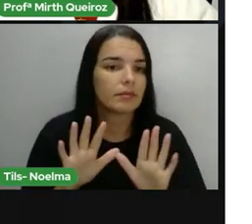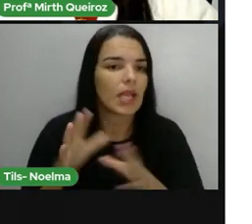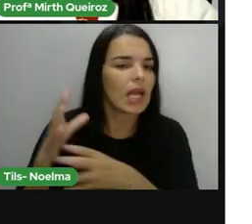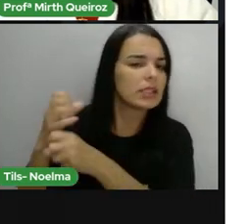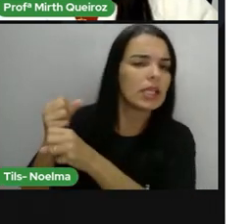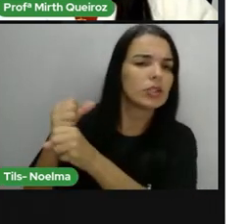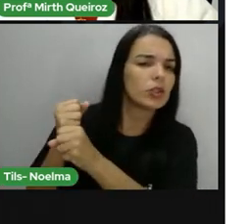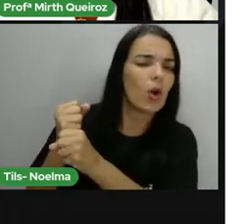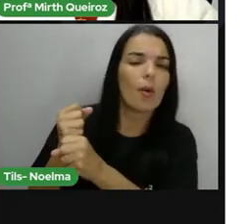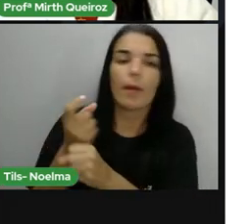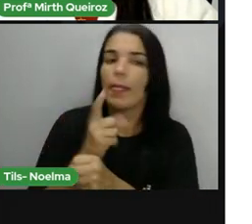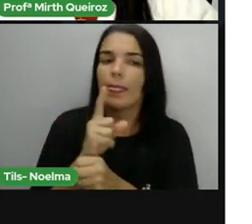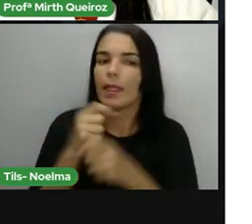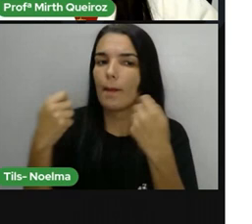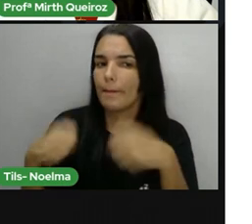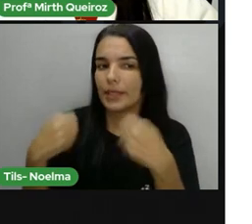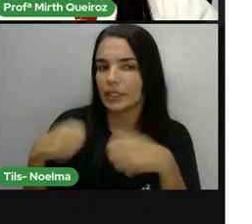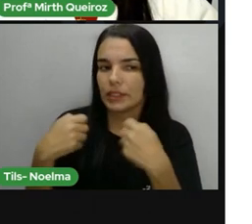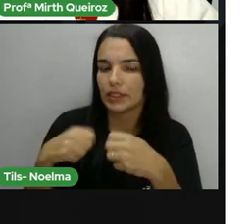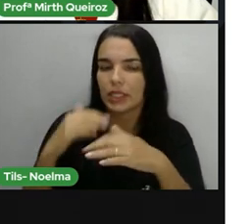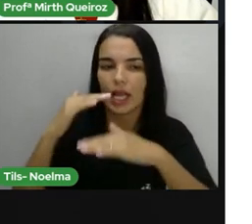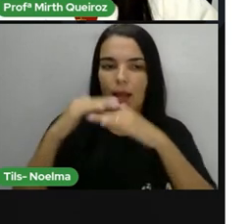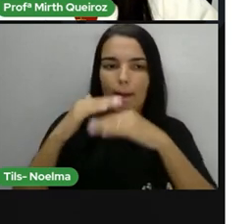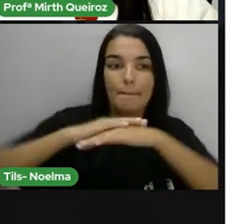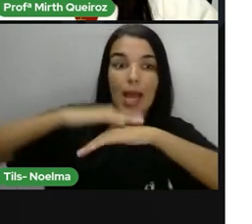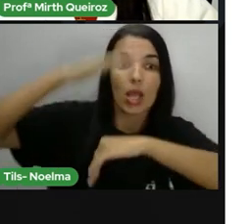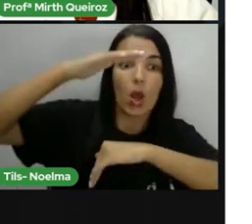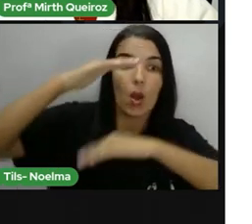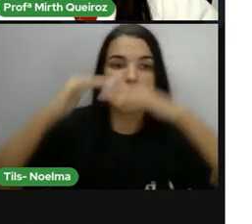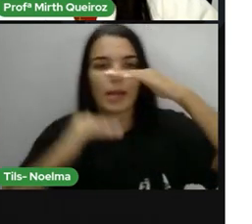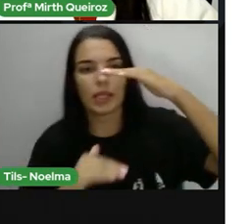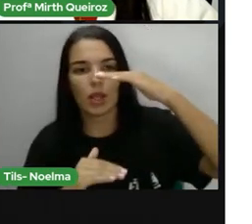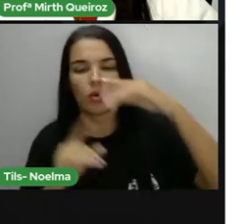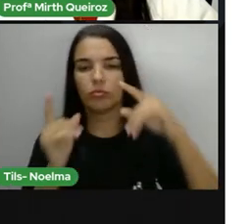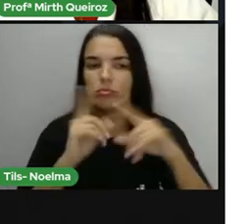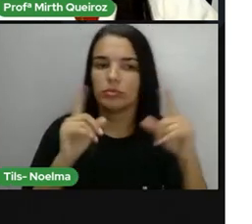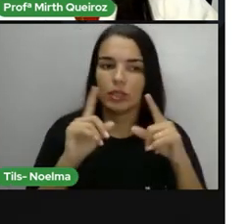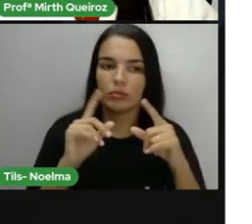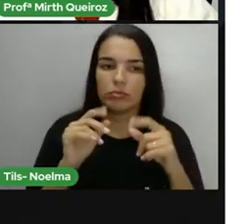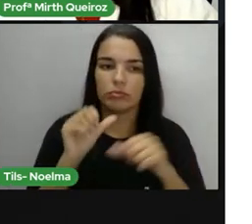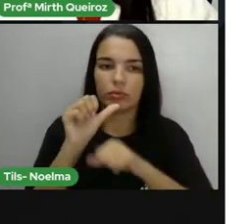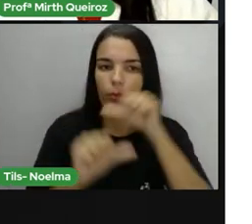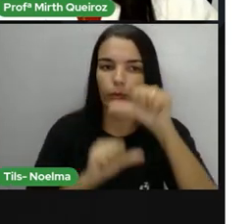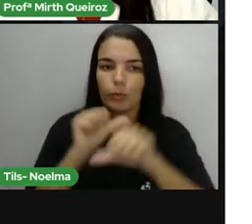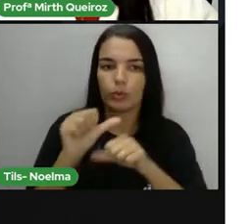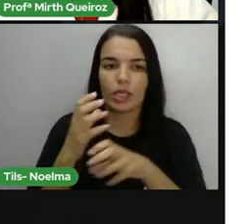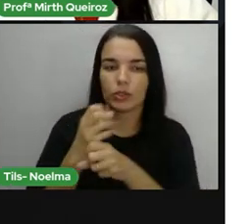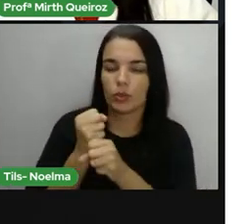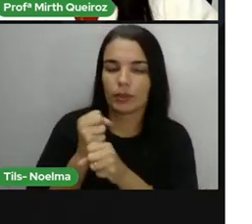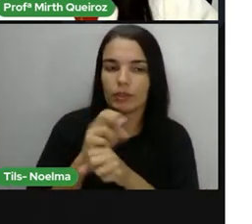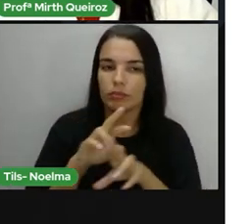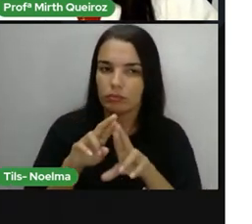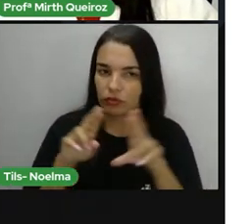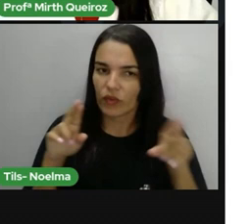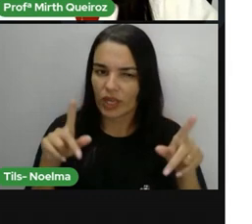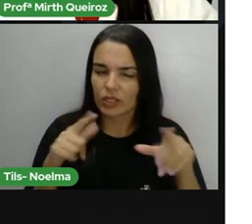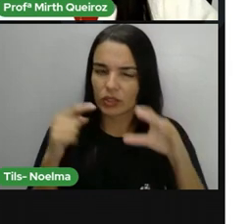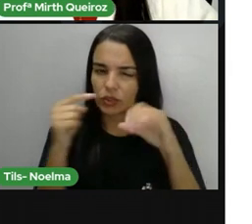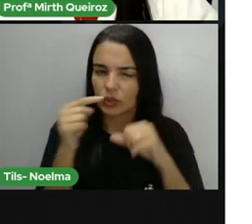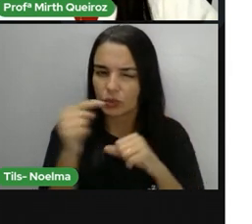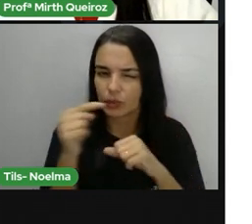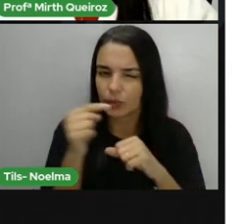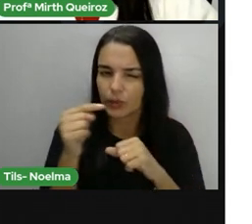ficar em cima? Não, no caso da parcela, né? A ordem das parcelas não altera a soma. É diferente, né? É, mas